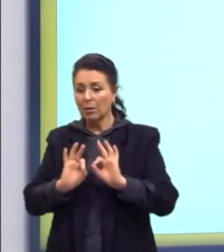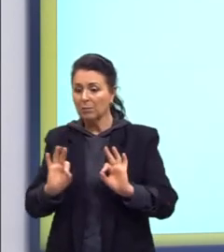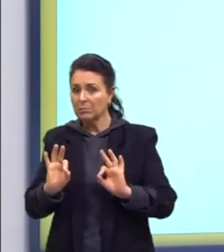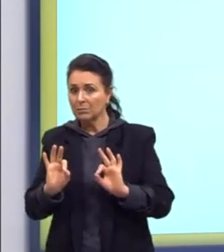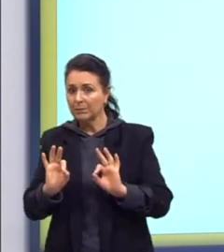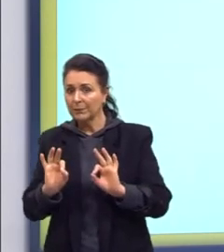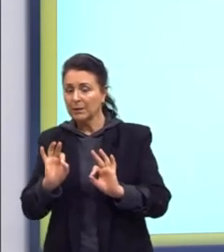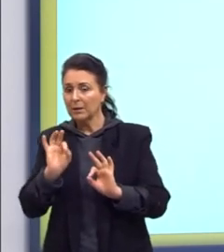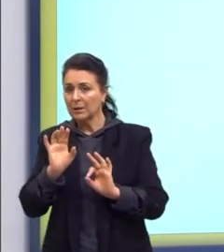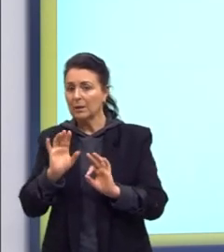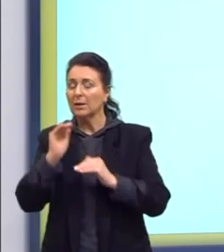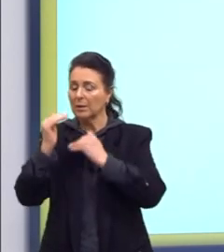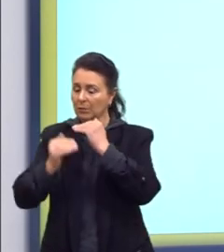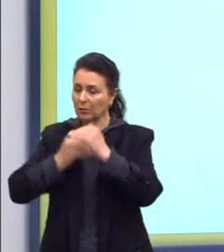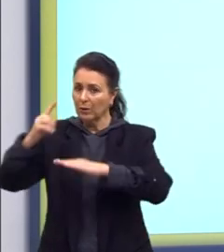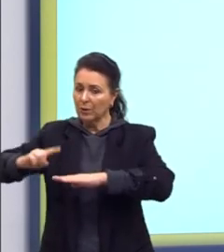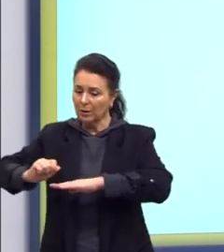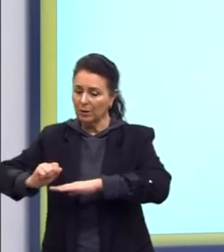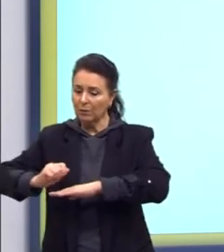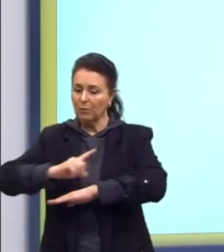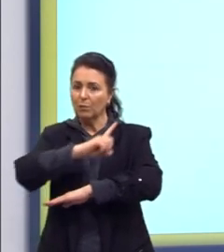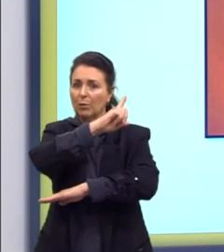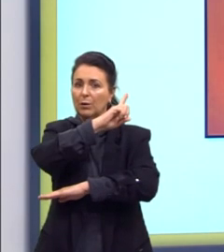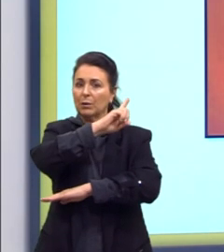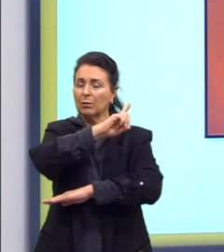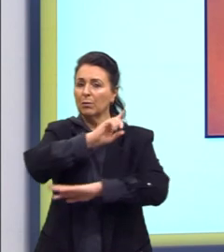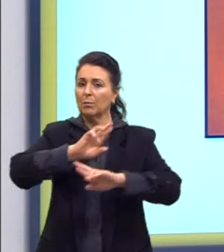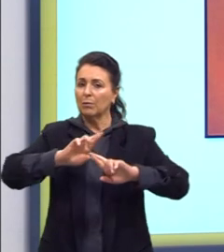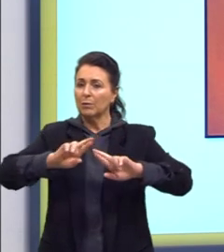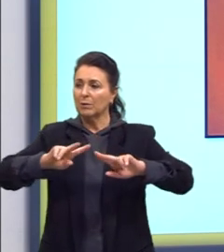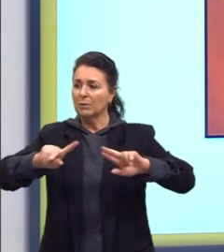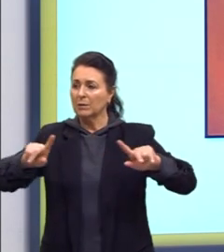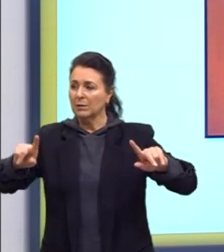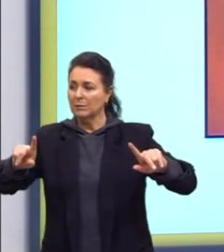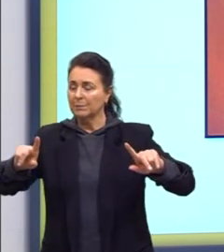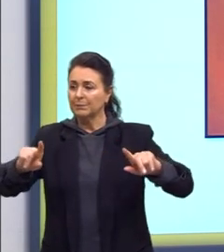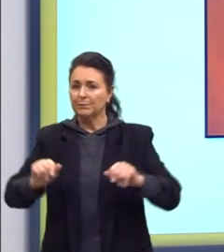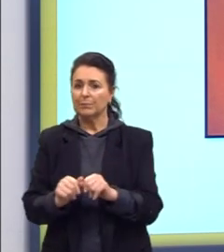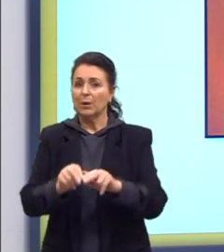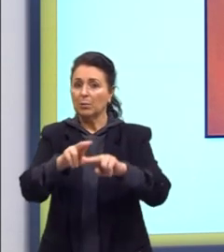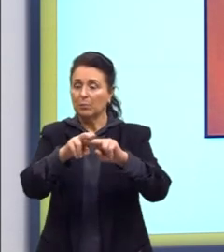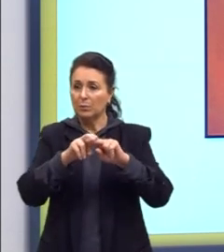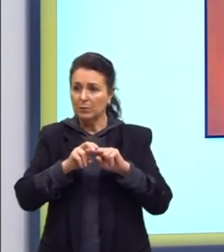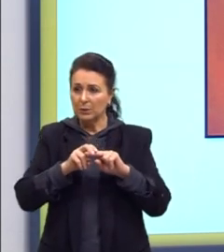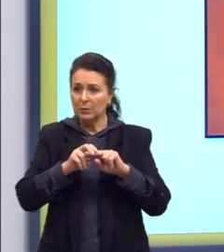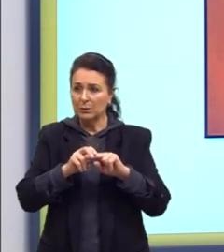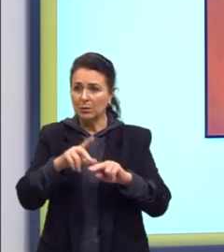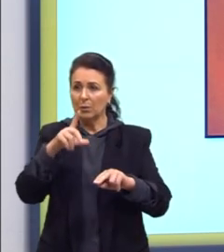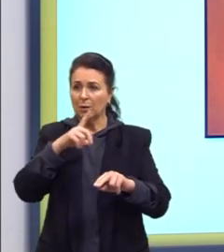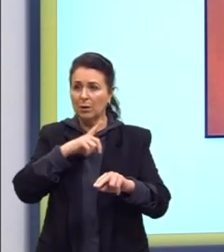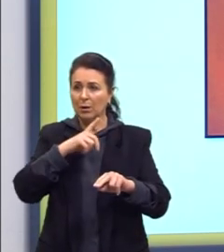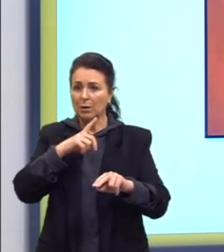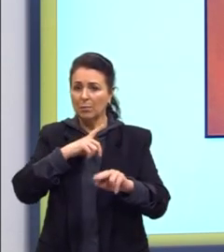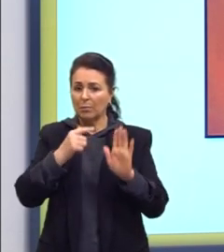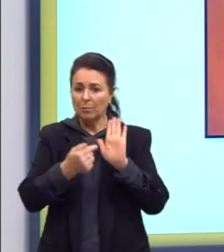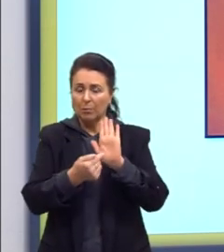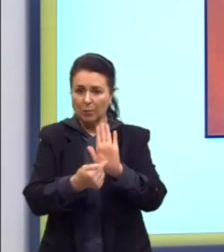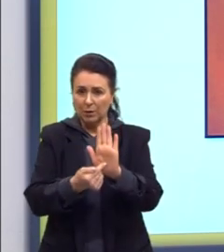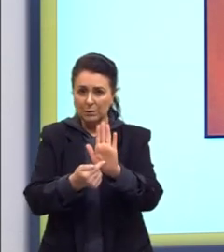diversidade. Por exemplo. Então, isso que apontam os fatos.